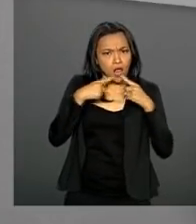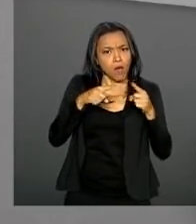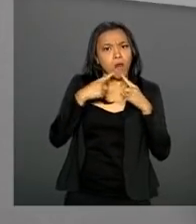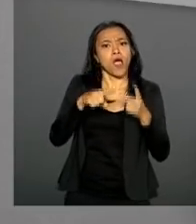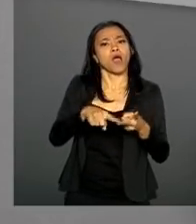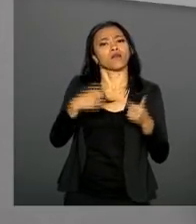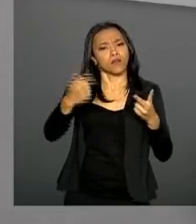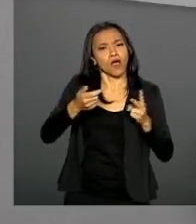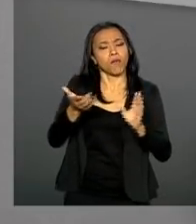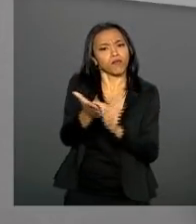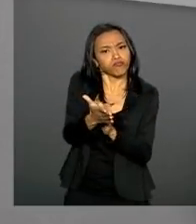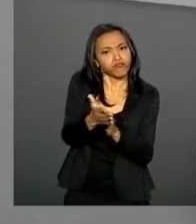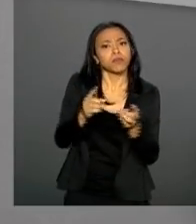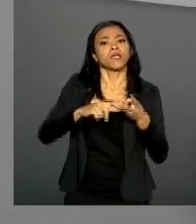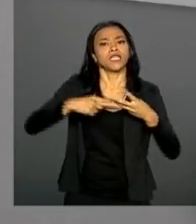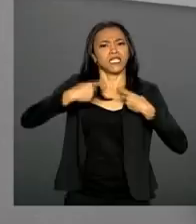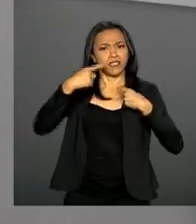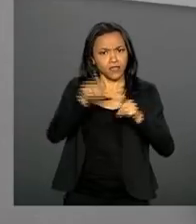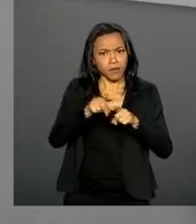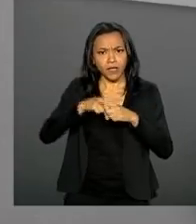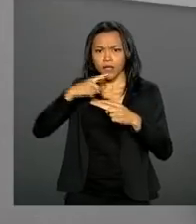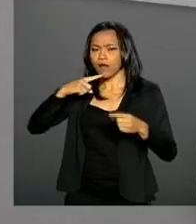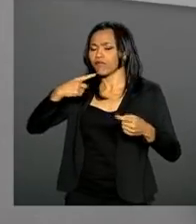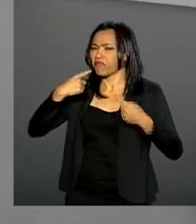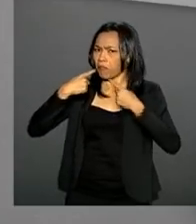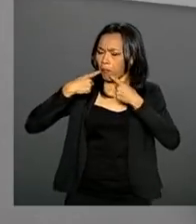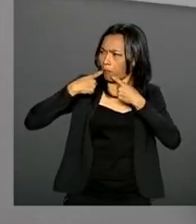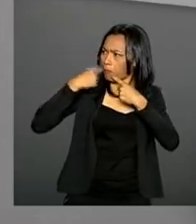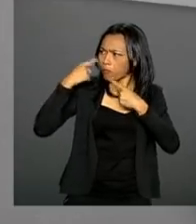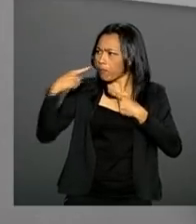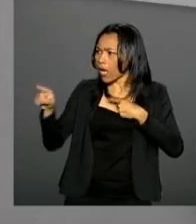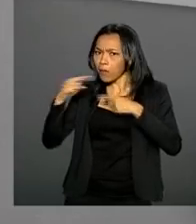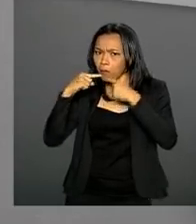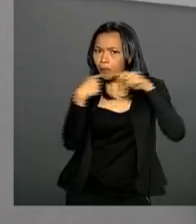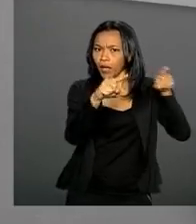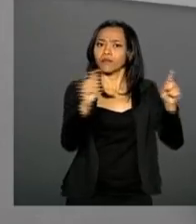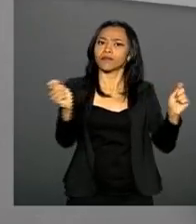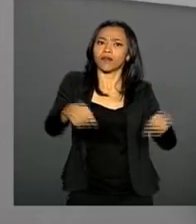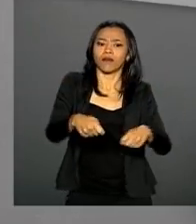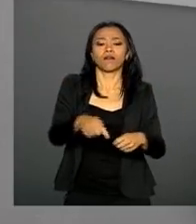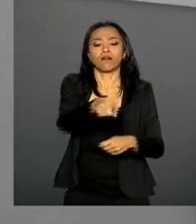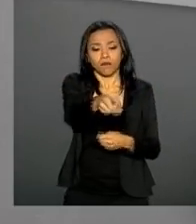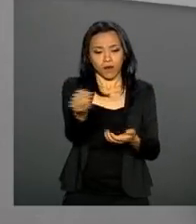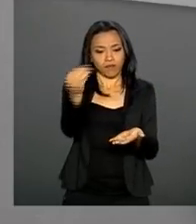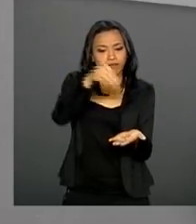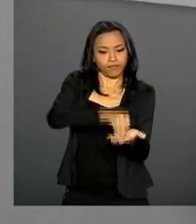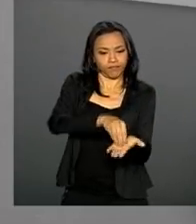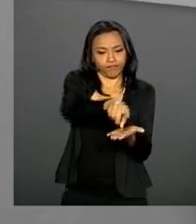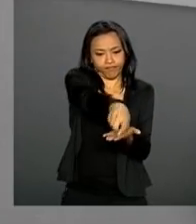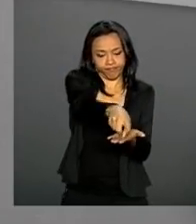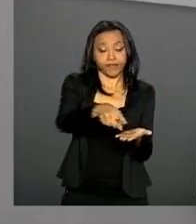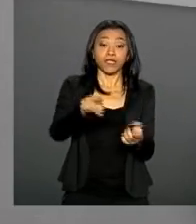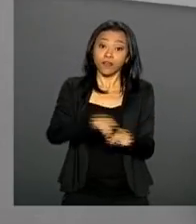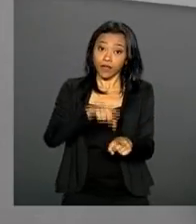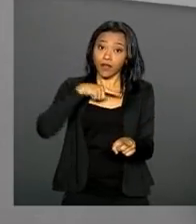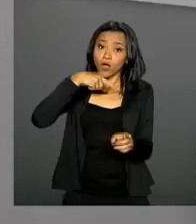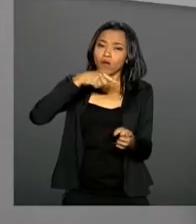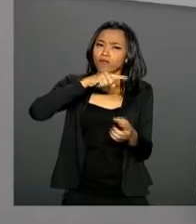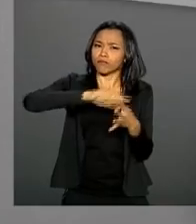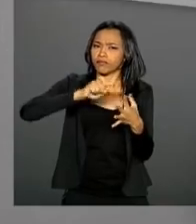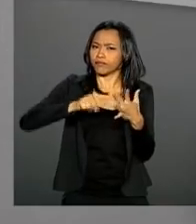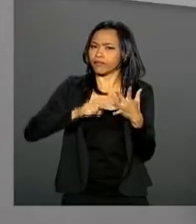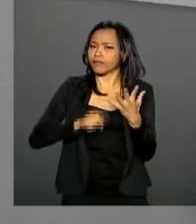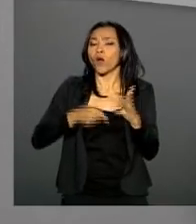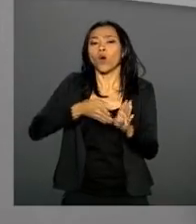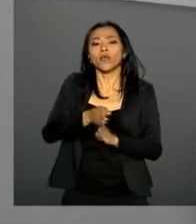elogios e denúncias e acompanhar o andamento dessas solicitações. O serviço ainda traz orientações sobre os principais